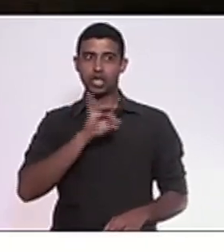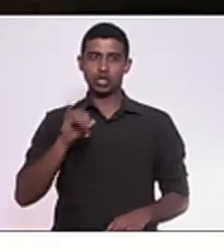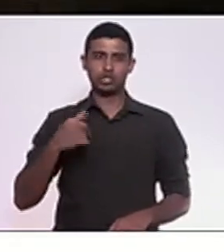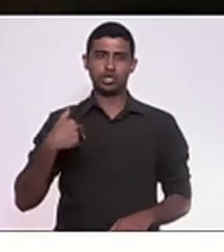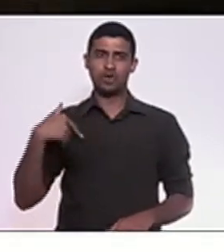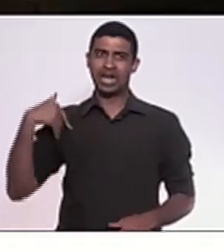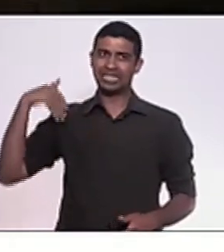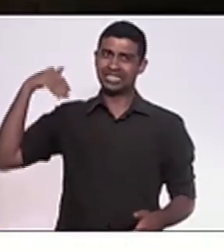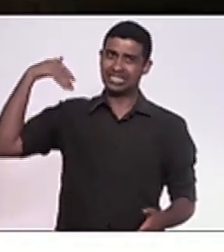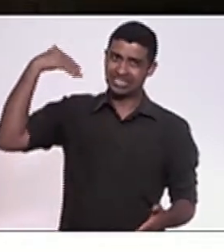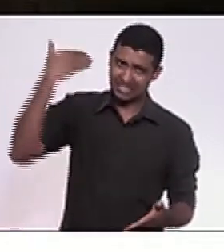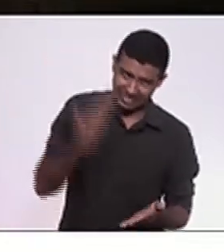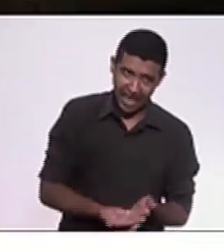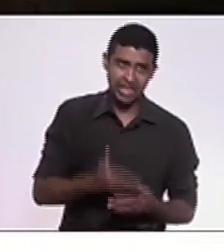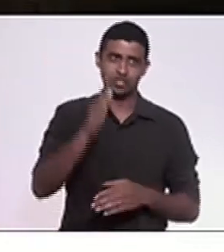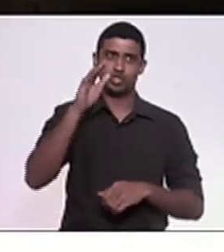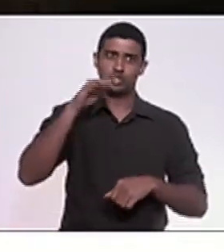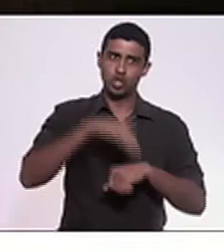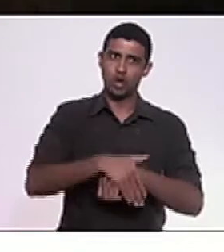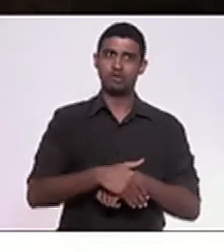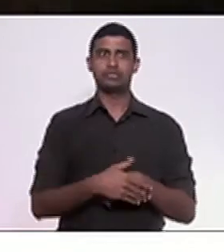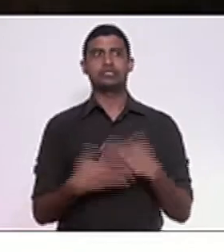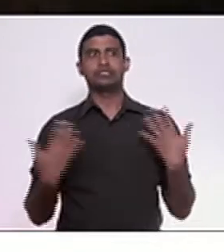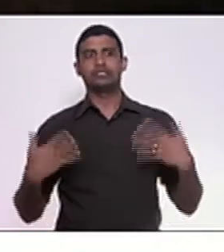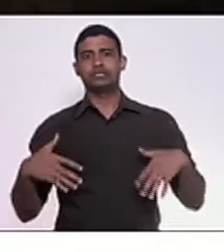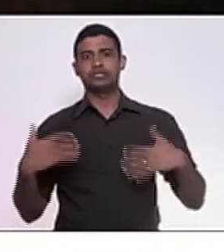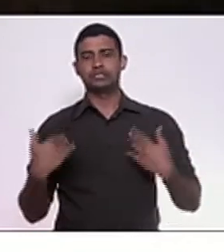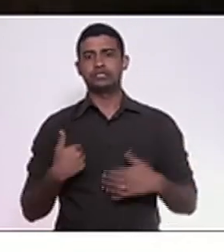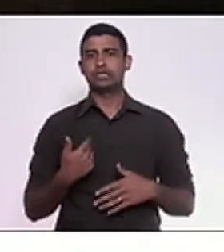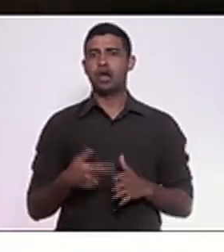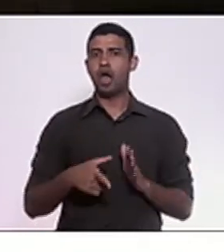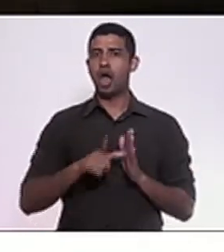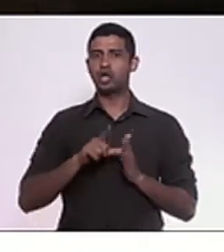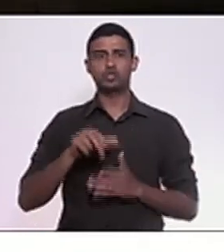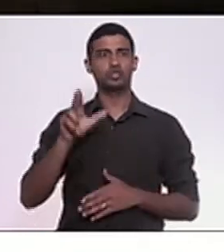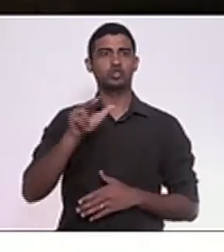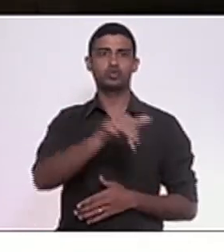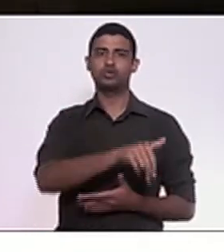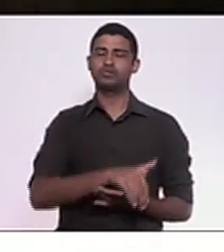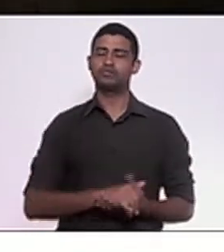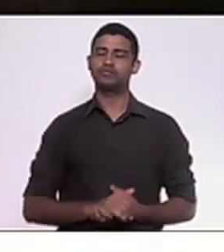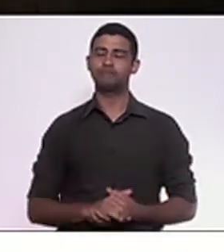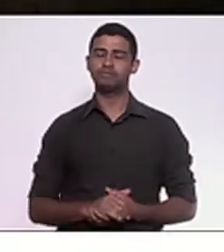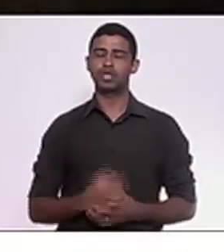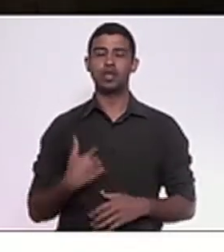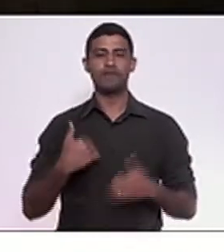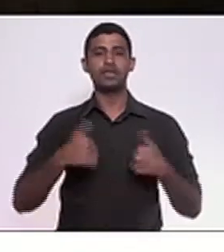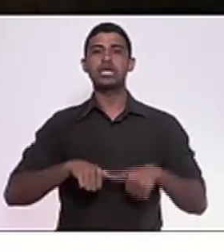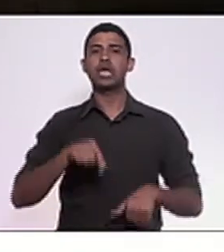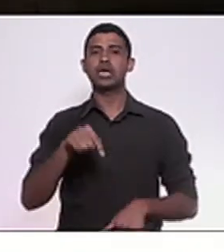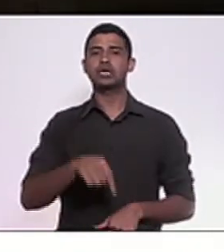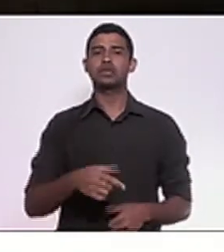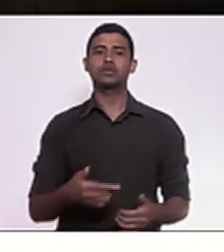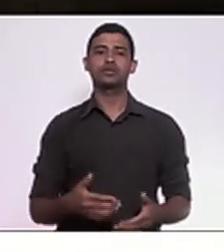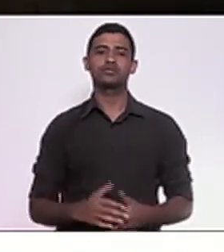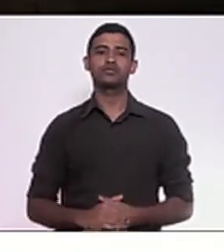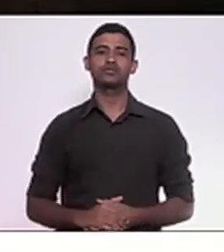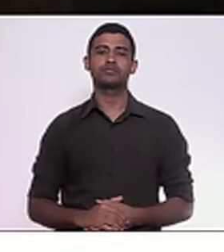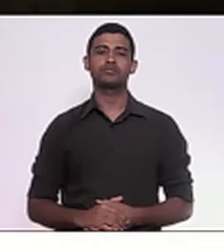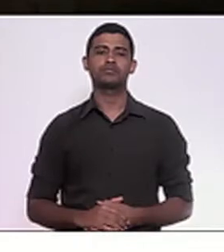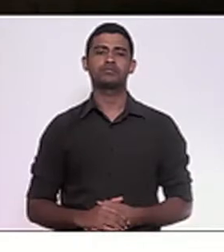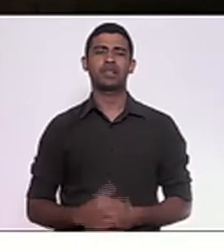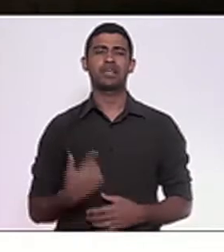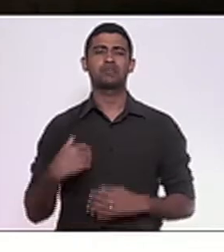mais tarde nesse parlamento e fiquei aqui me